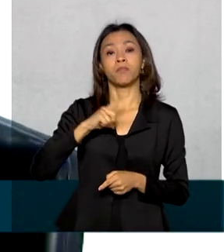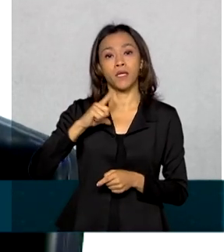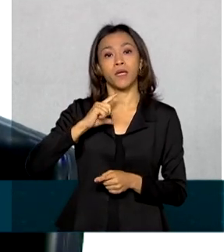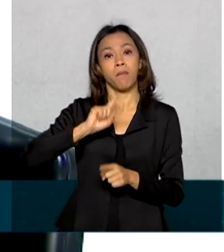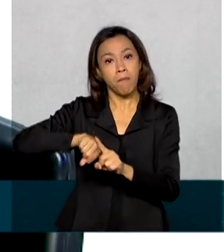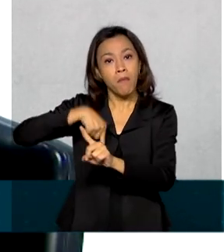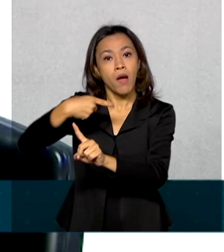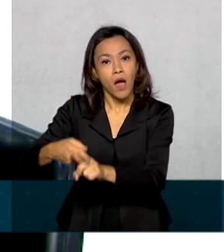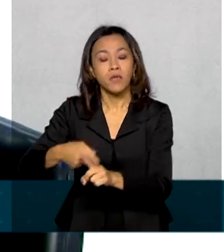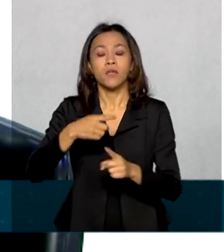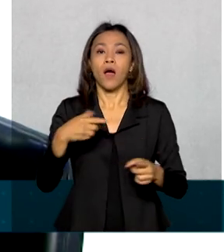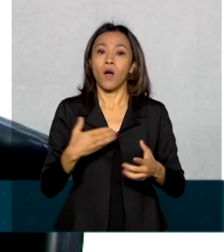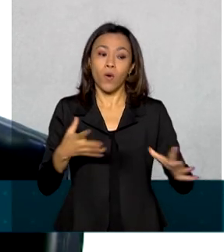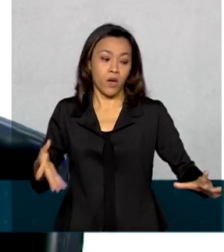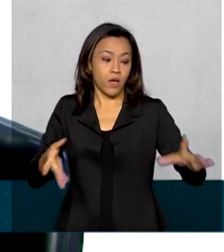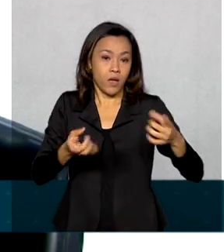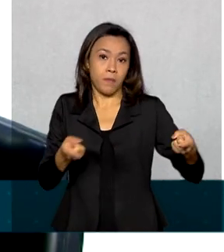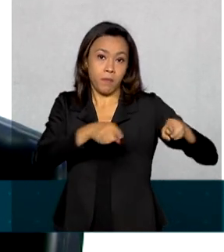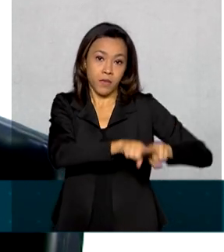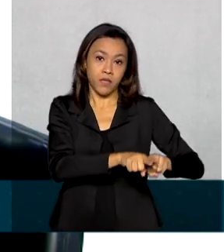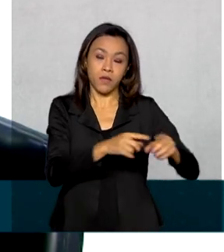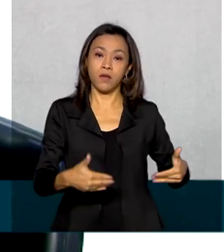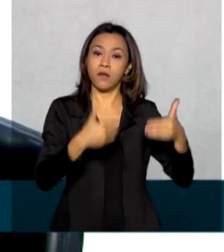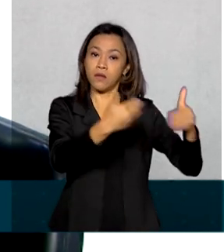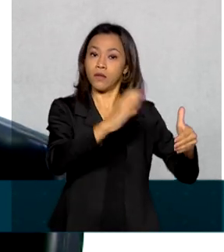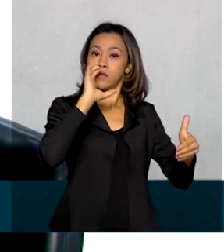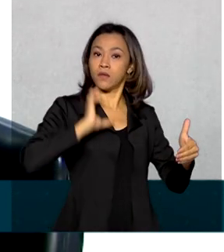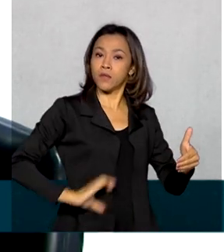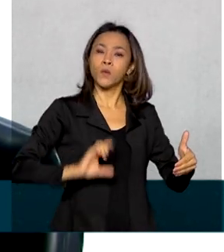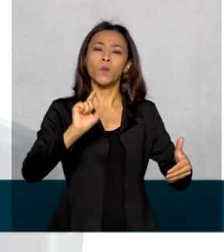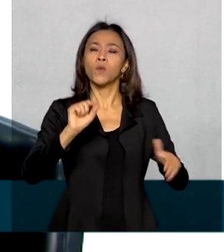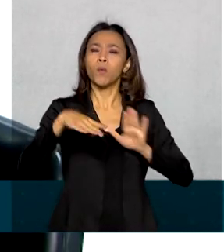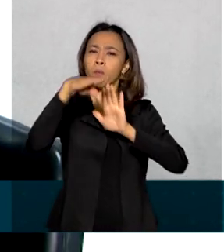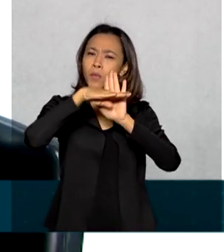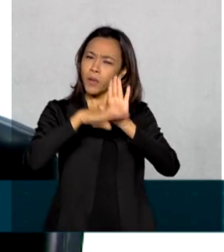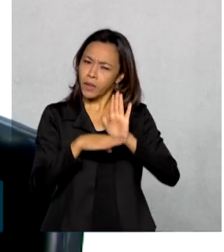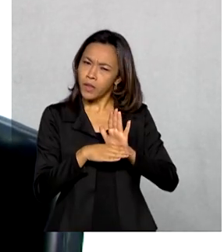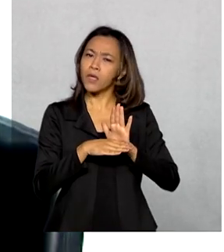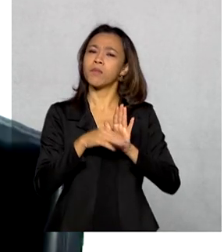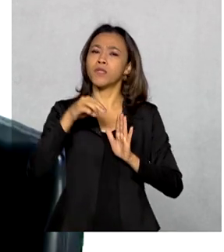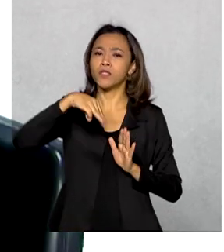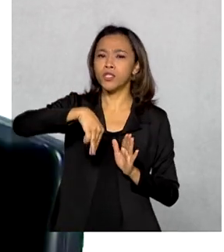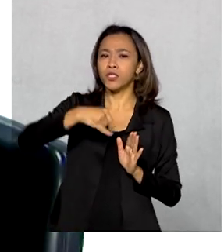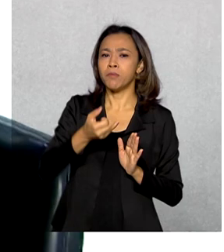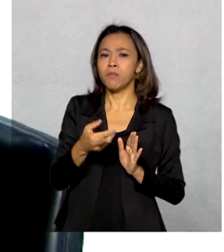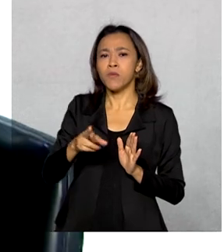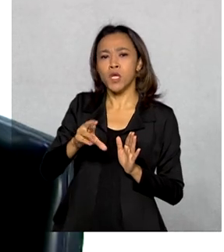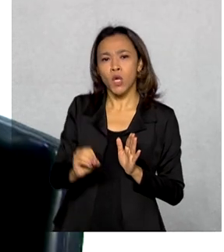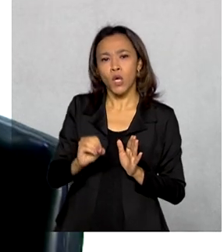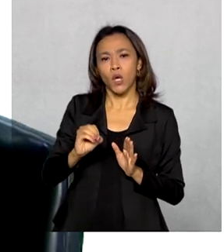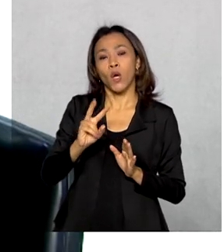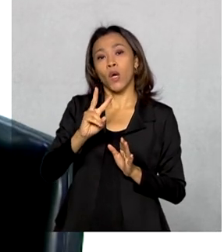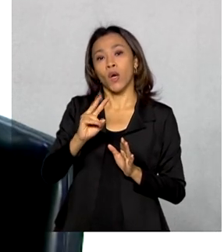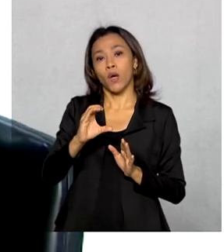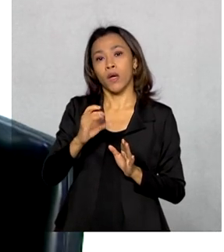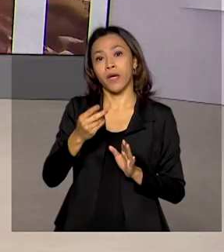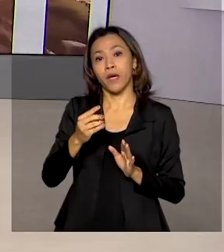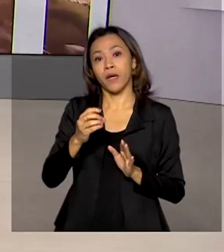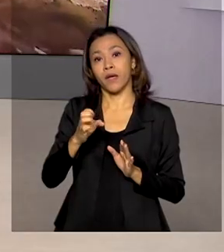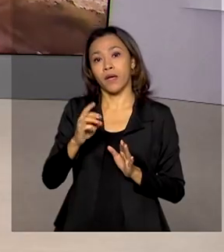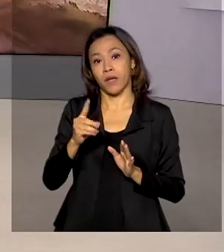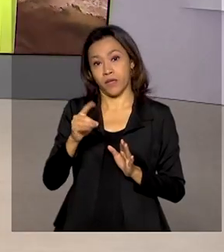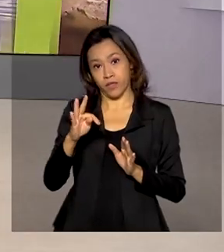Ministério da Cidadania, agora na fase final, de um grande programa de microcrédito, em várias outras iniciativas para levar crédito.